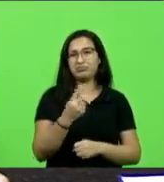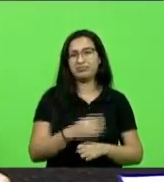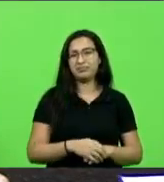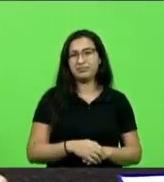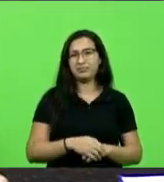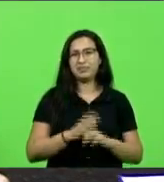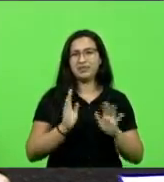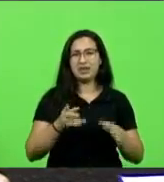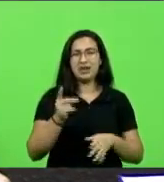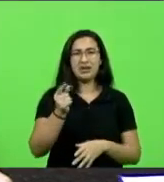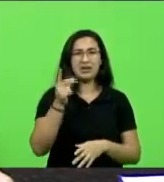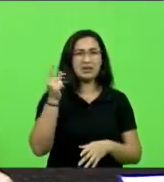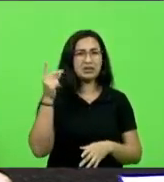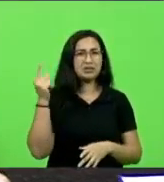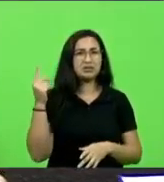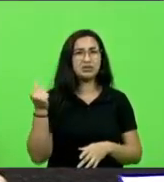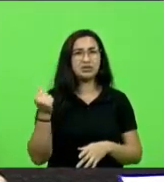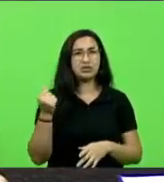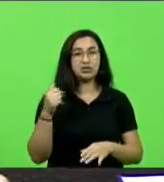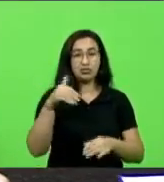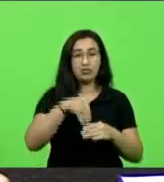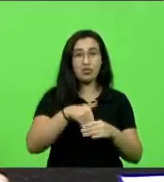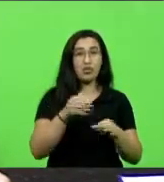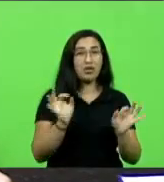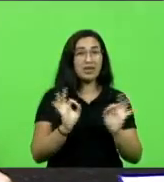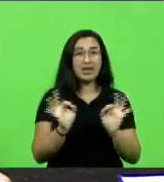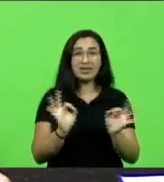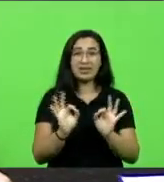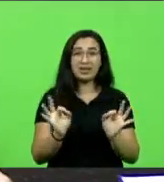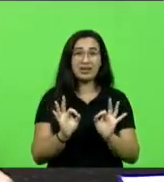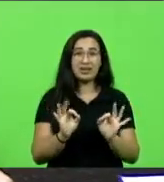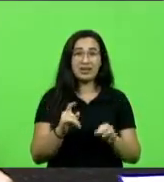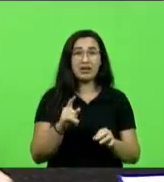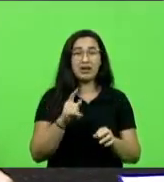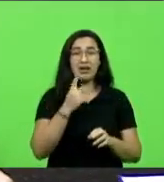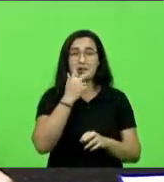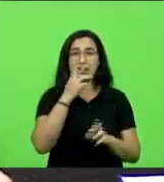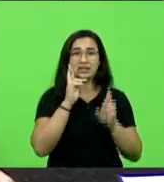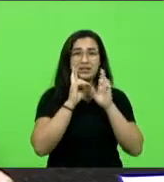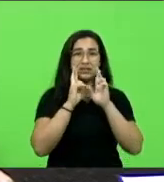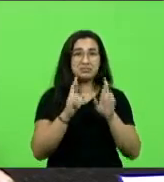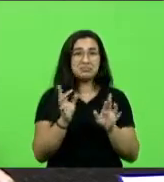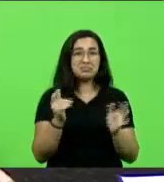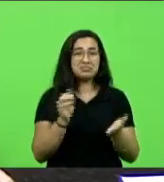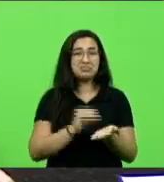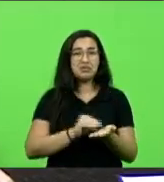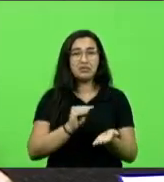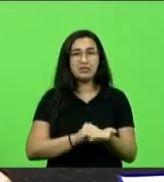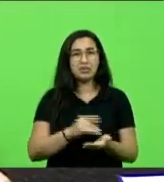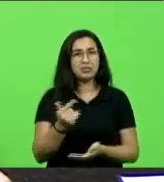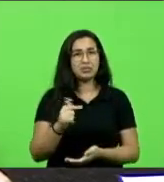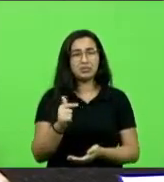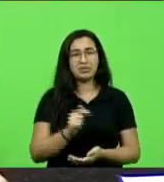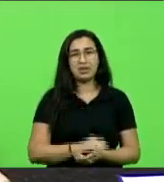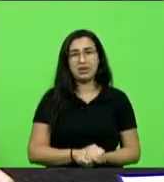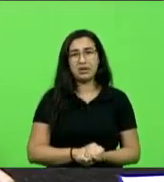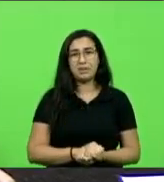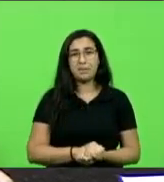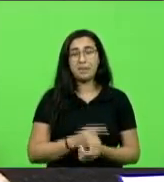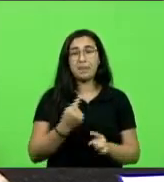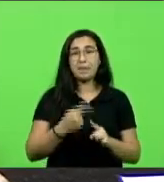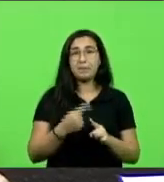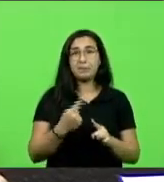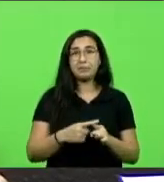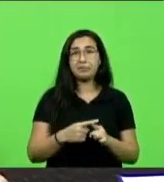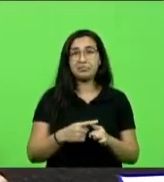e se duvidar, é o mais antigo não votado ainda. E isso é um desrespeito às famílias catarinenses. Sabe por quê? Não importa a